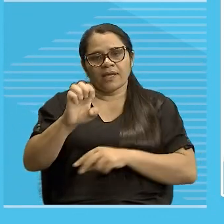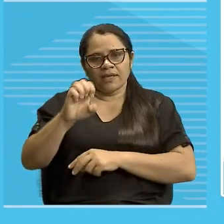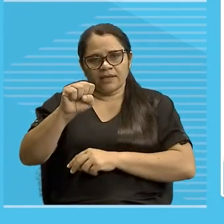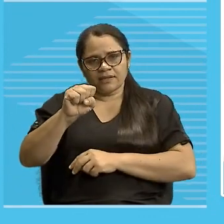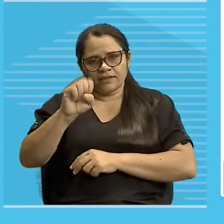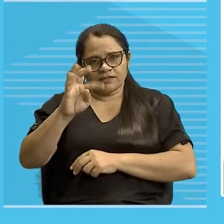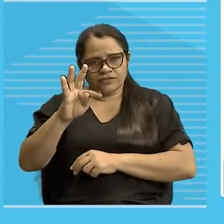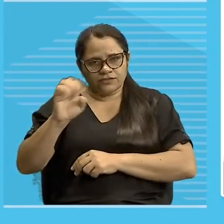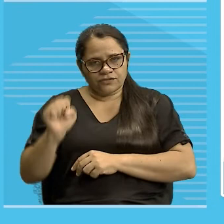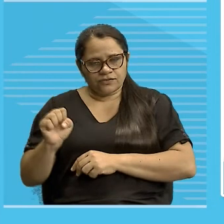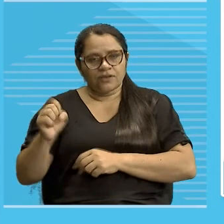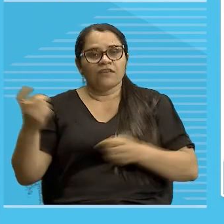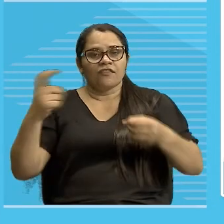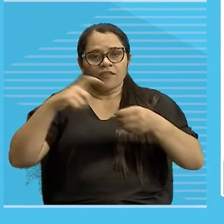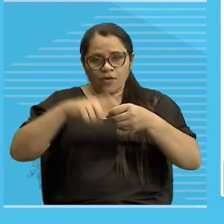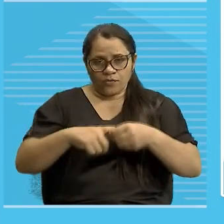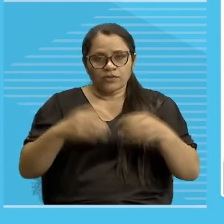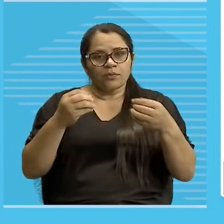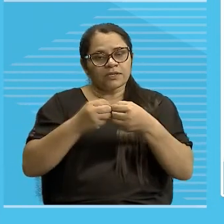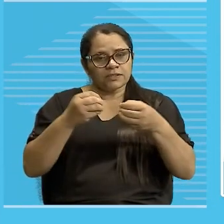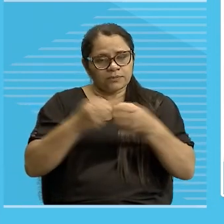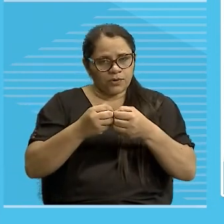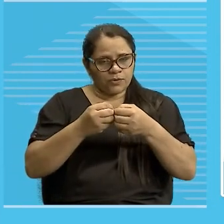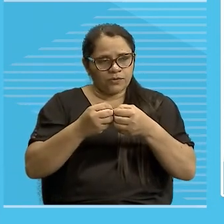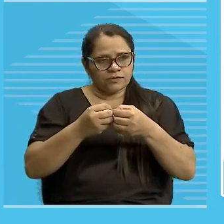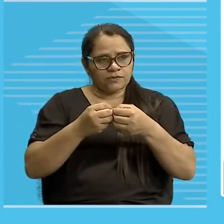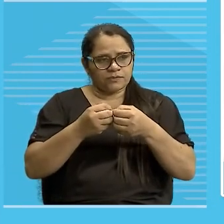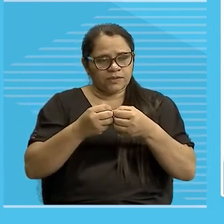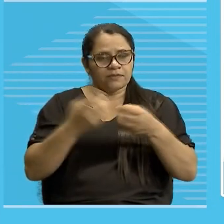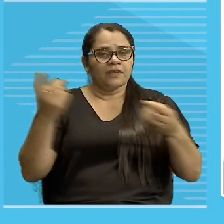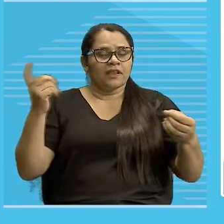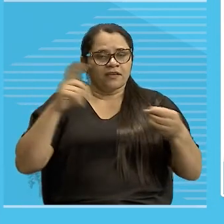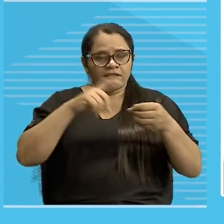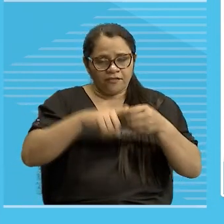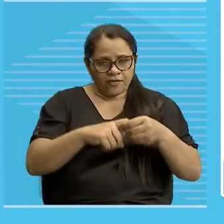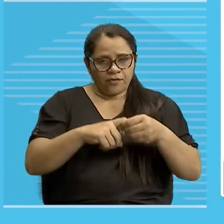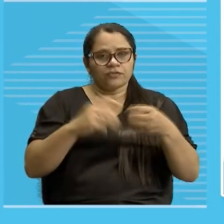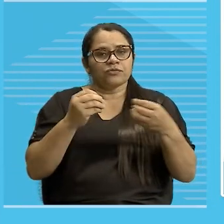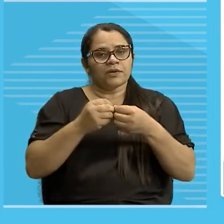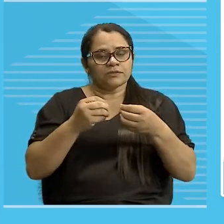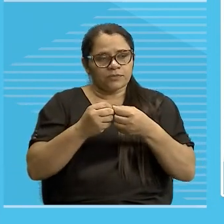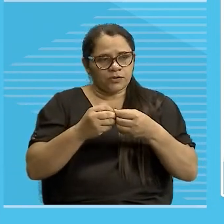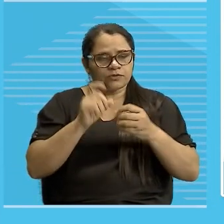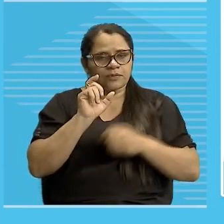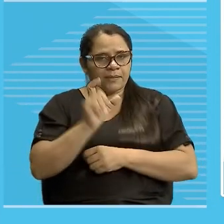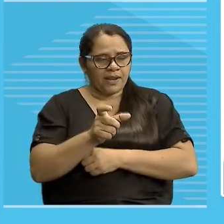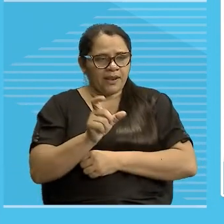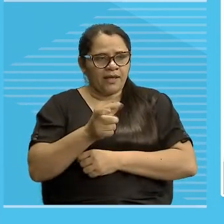essas duas referências, tá, retoma o mais próximo,